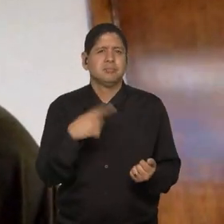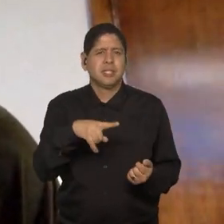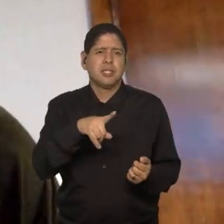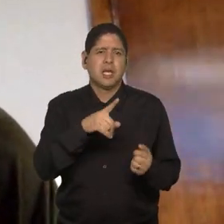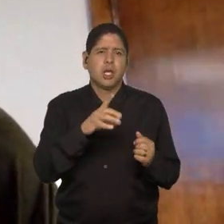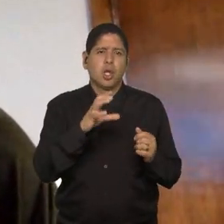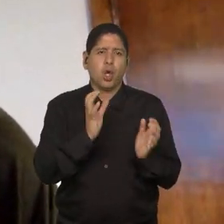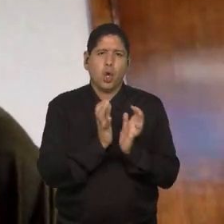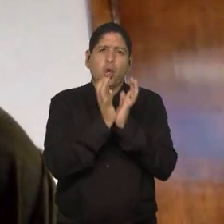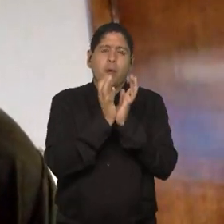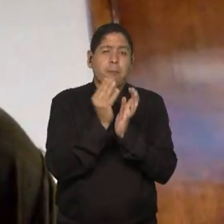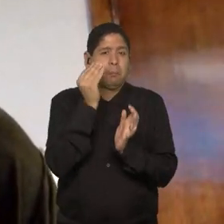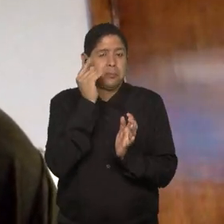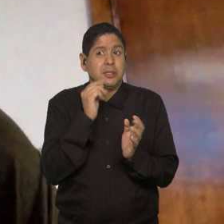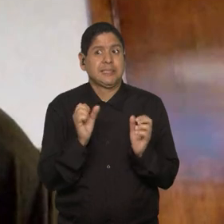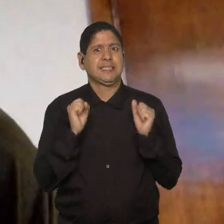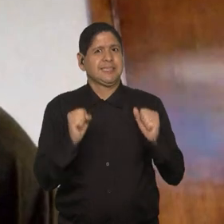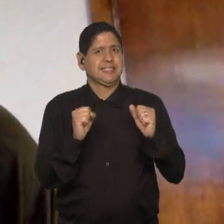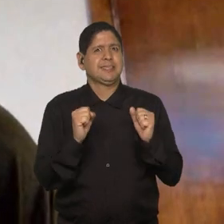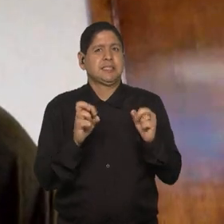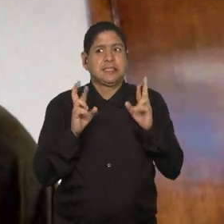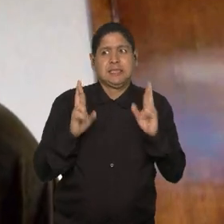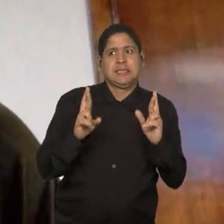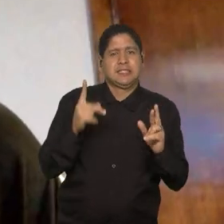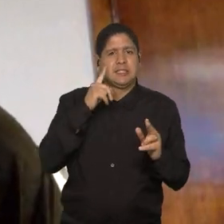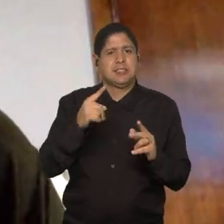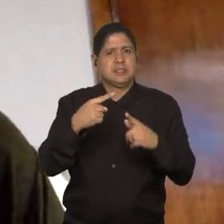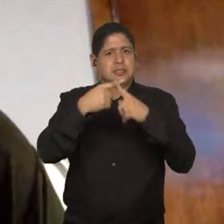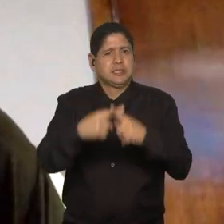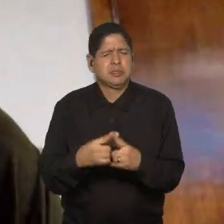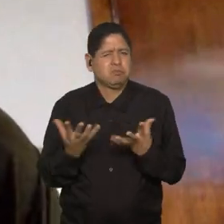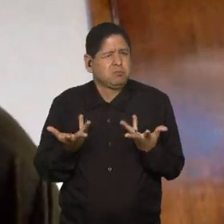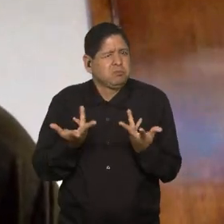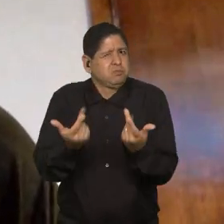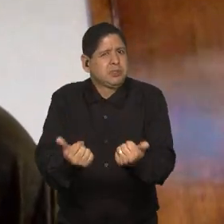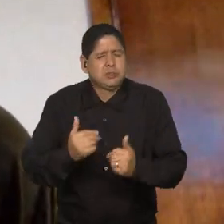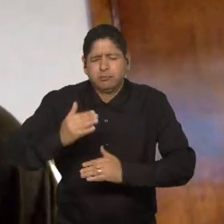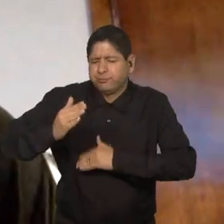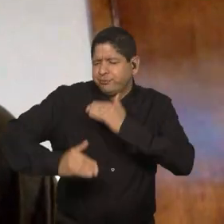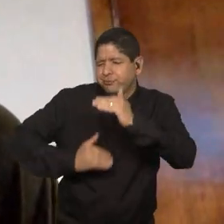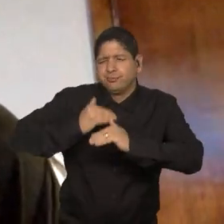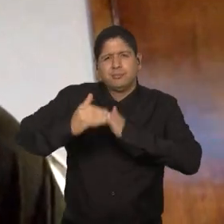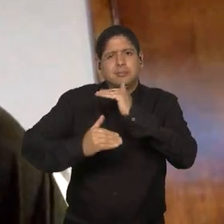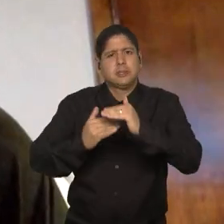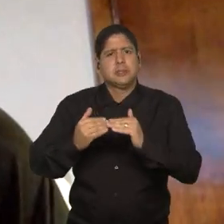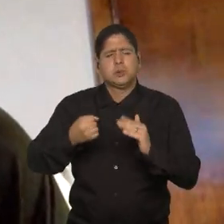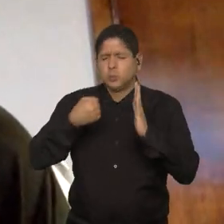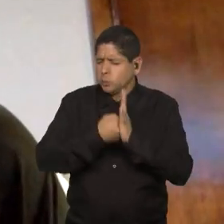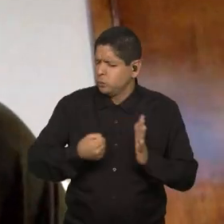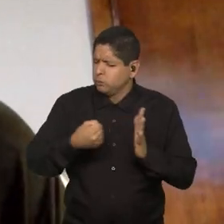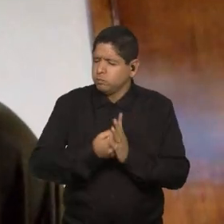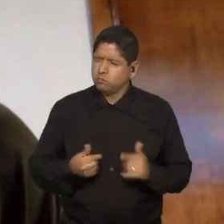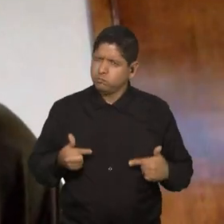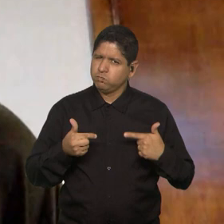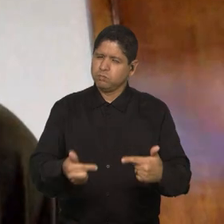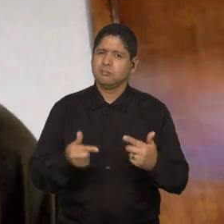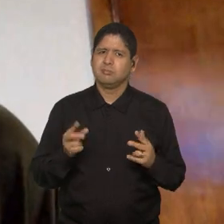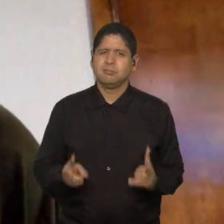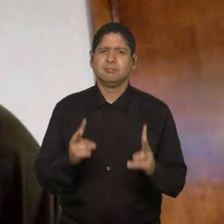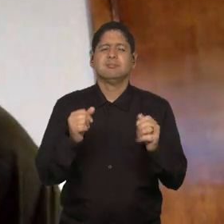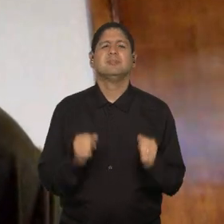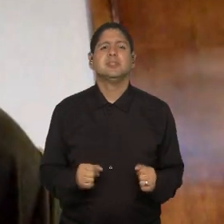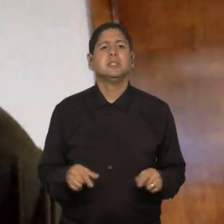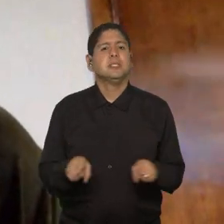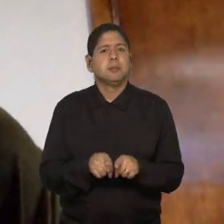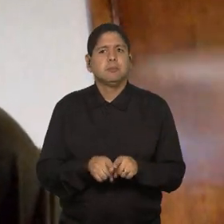Copa aí a gente vai torcer para grandes jogos, desempenho, que lutem bastante, e que